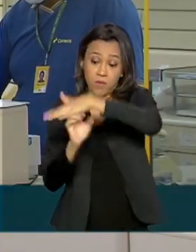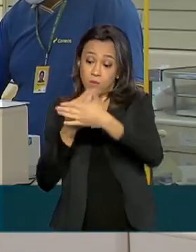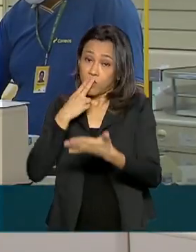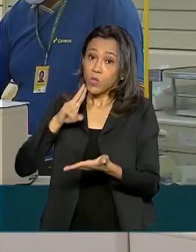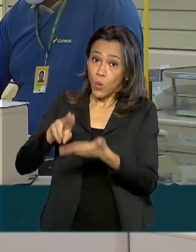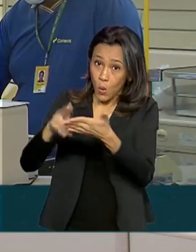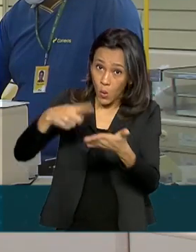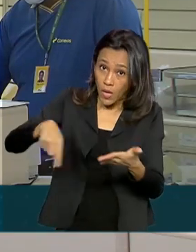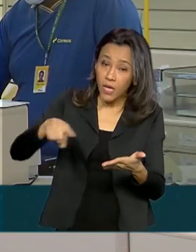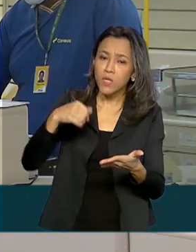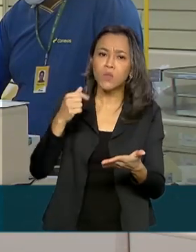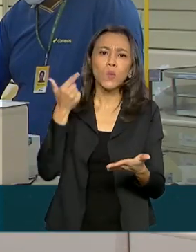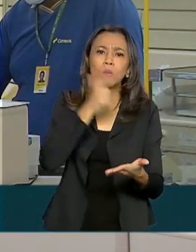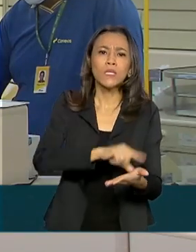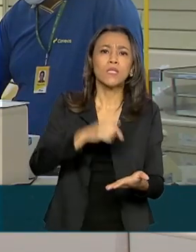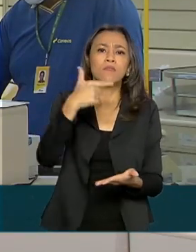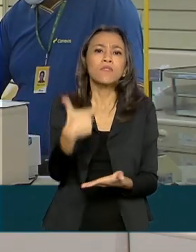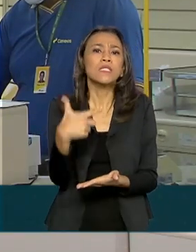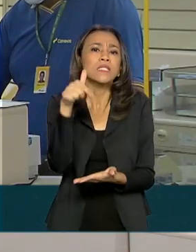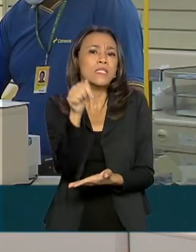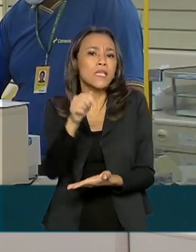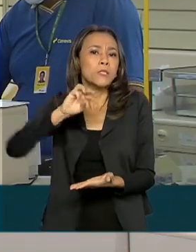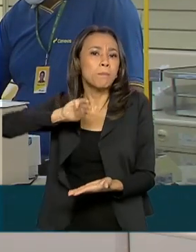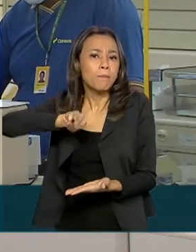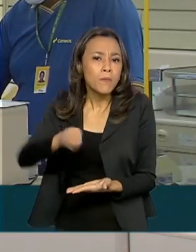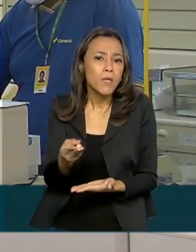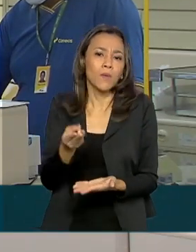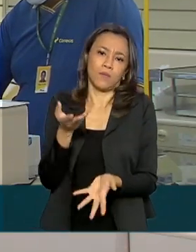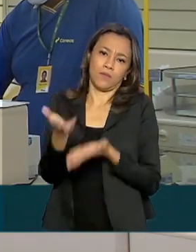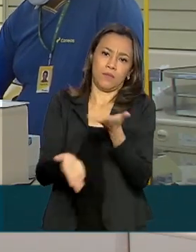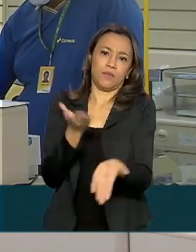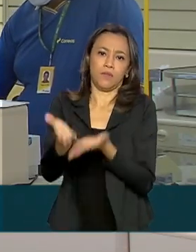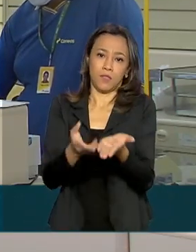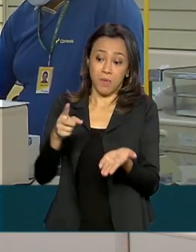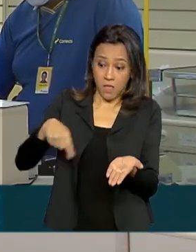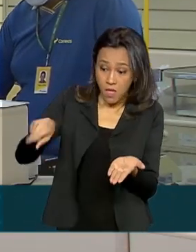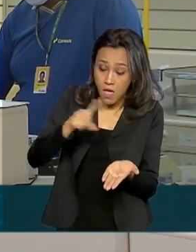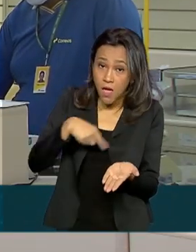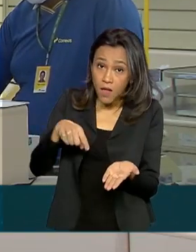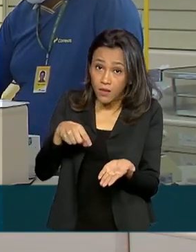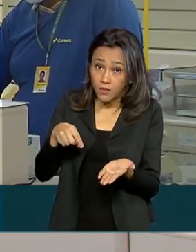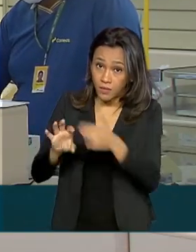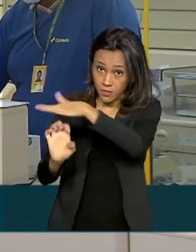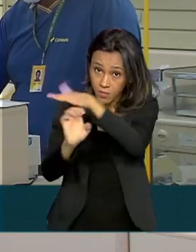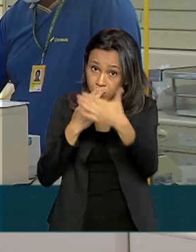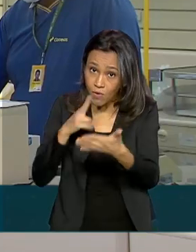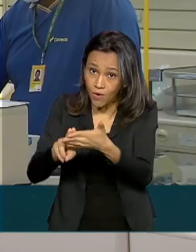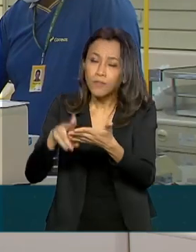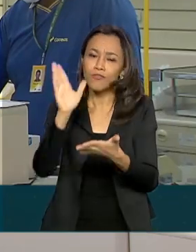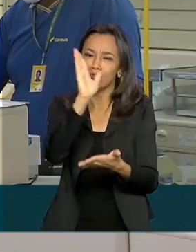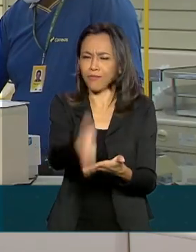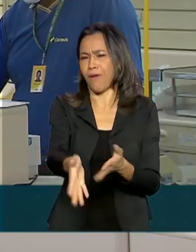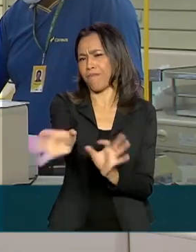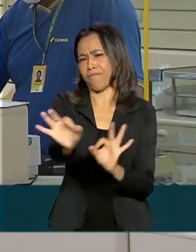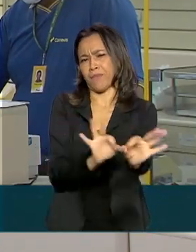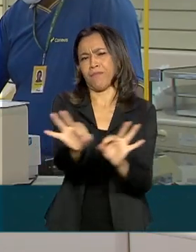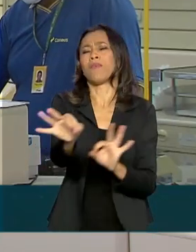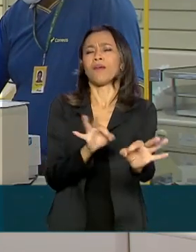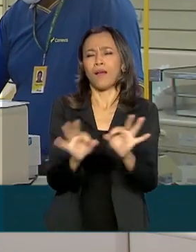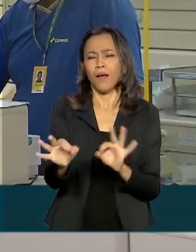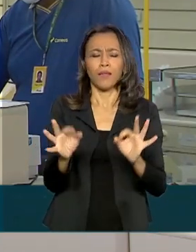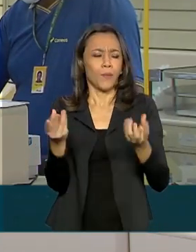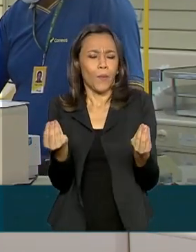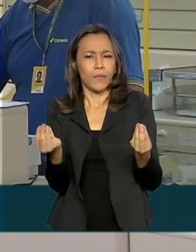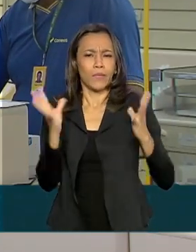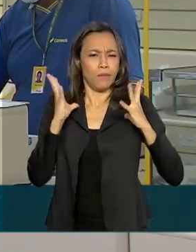27 milhões de atendimentos. E as agências estão preparadas para receber essa demanda. Medidas de